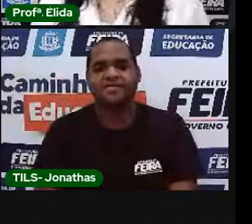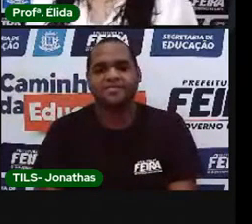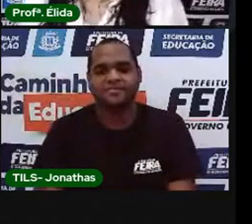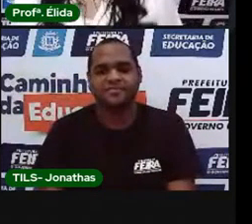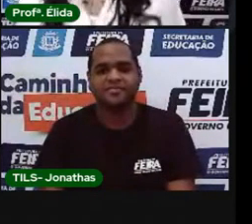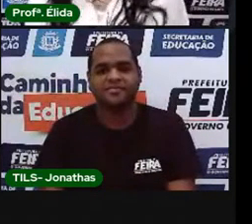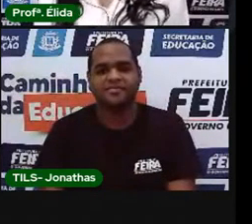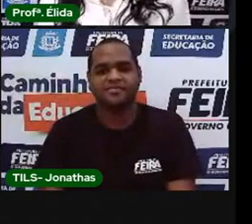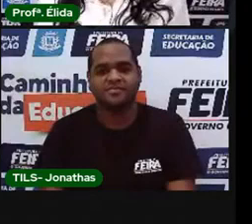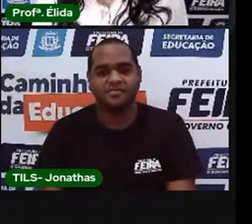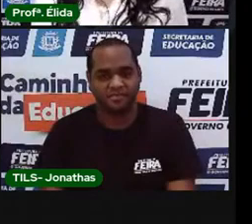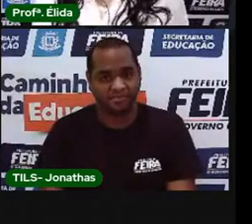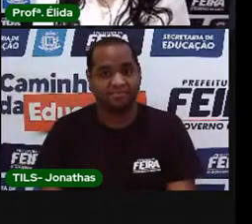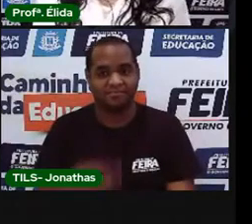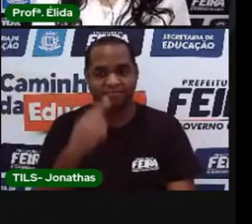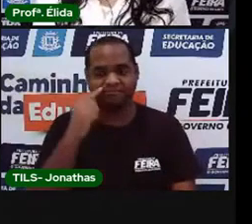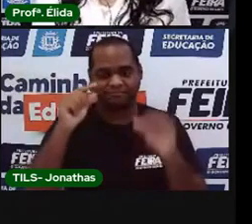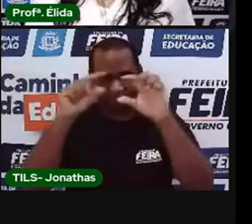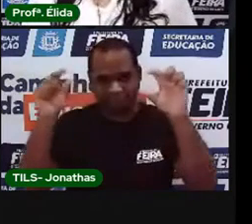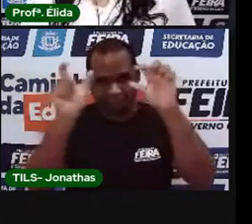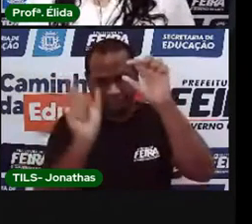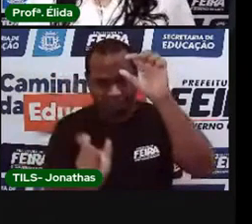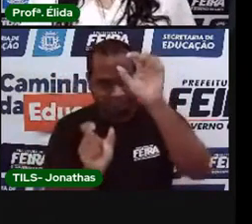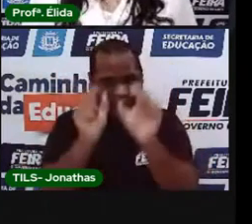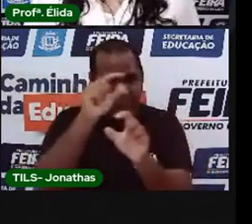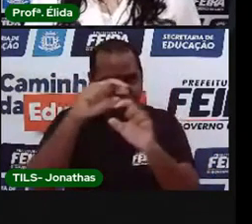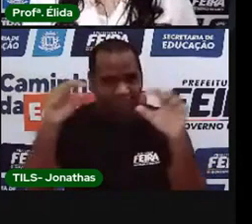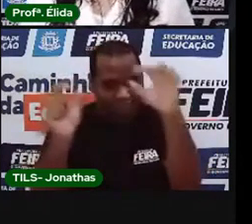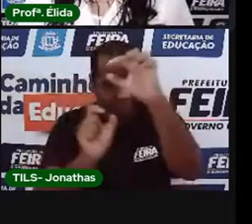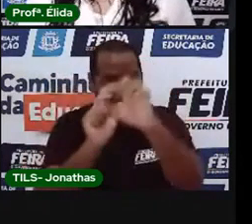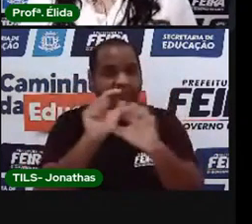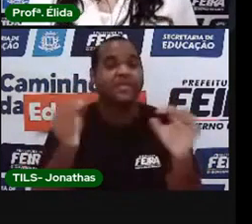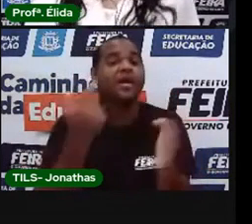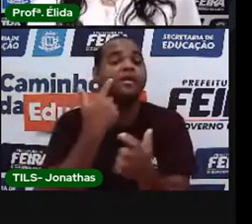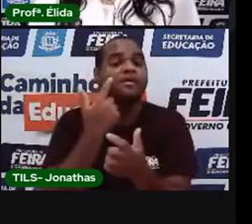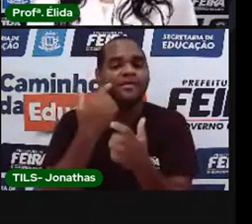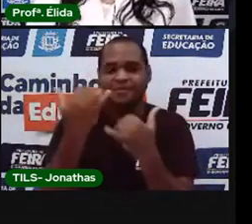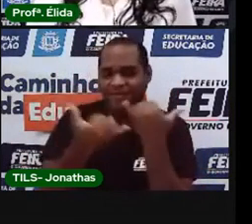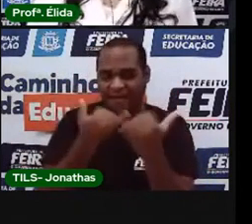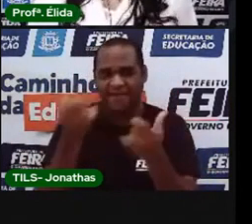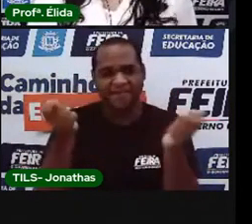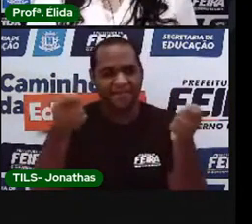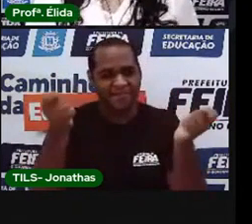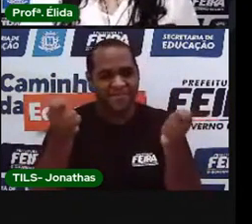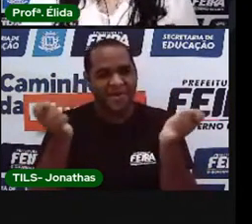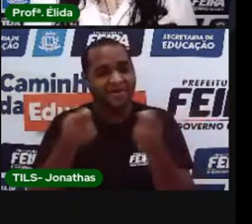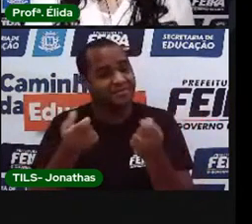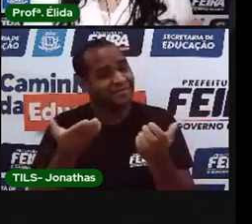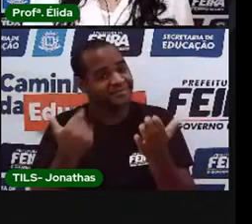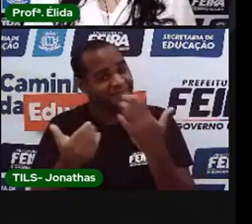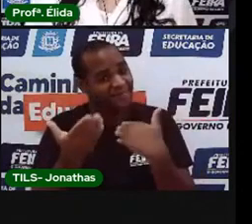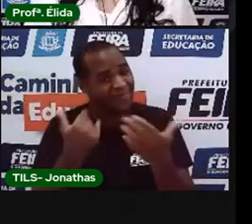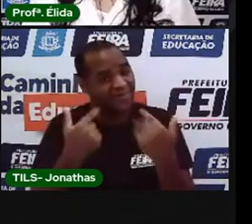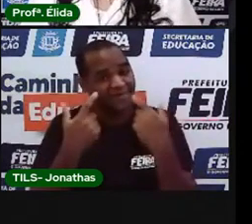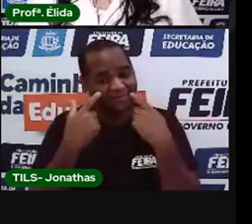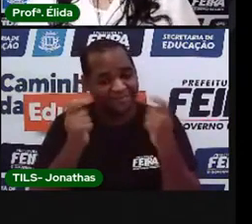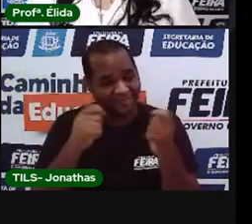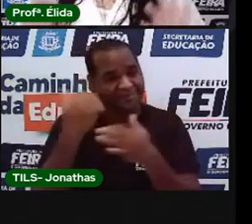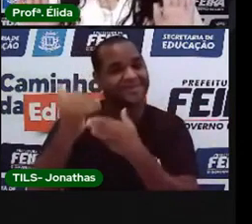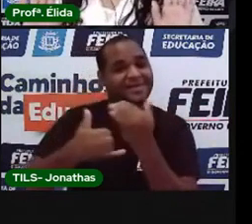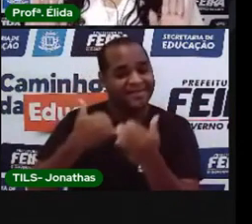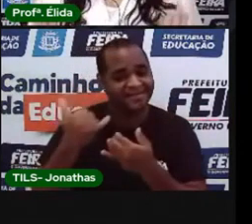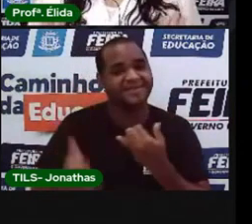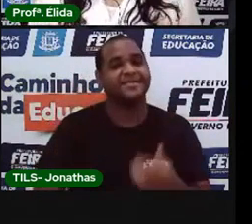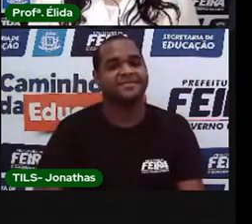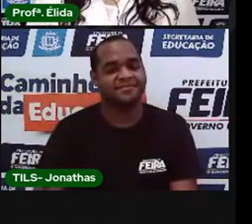A Pró trouxe um caça-palabras. Ai, Pró, e a gente vai poder brincar? Vamos sim. Olha só. Nós